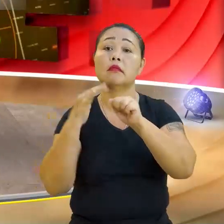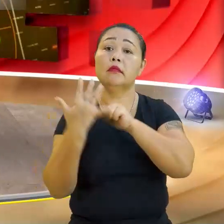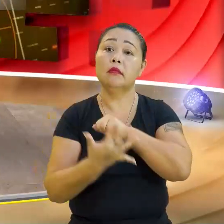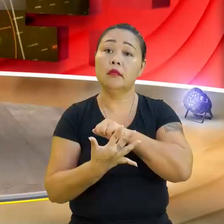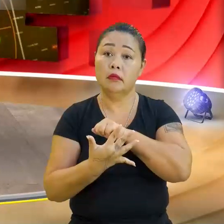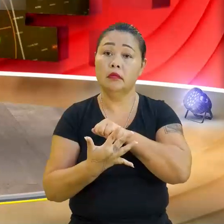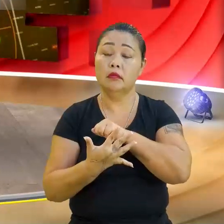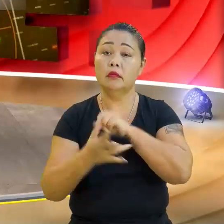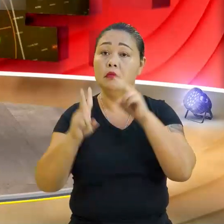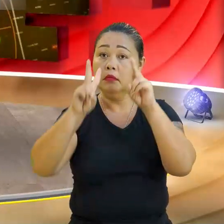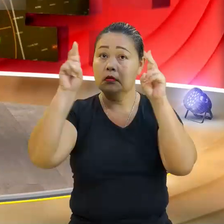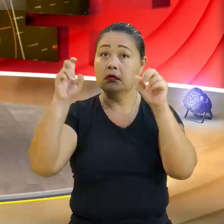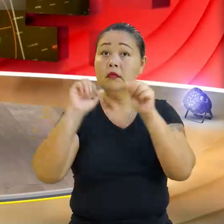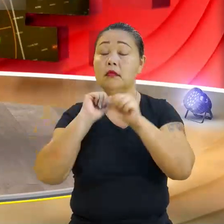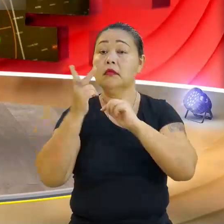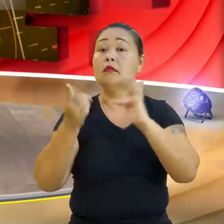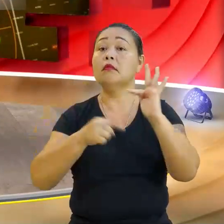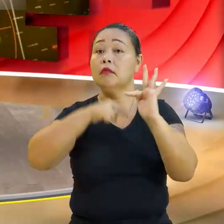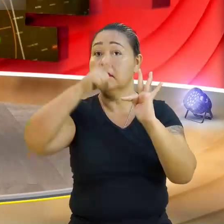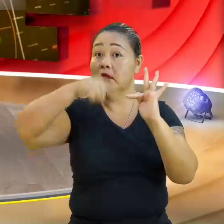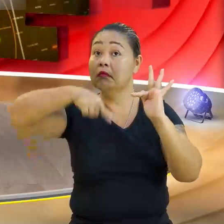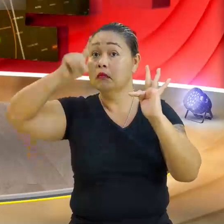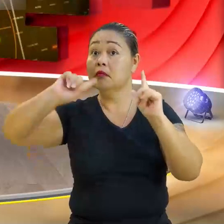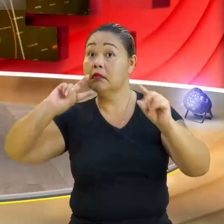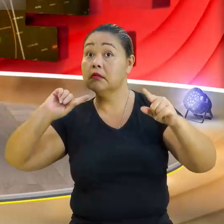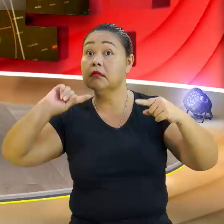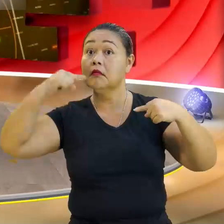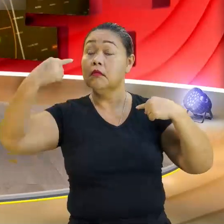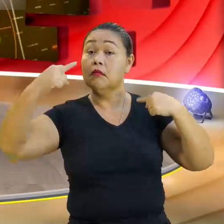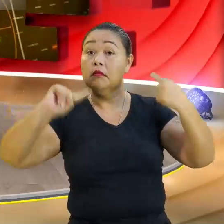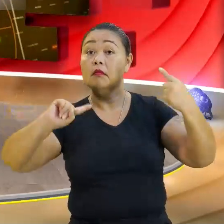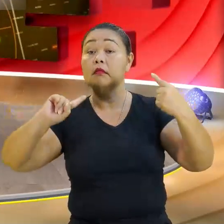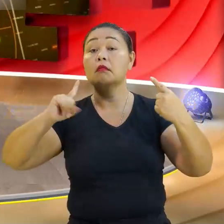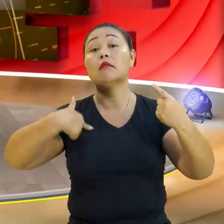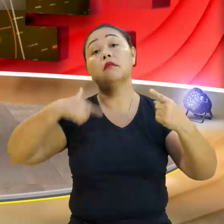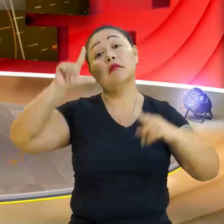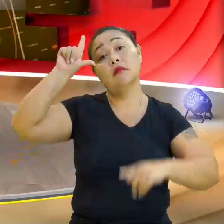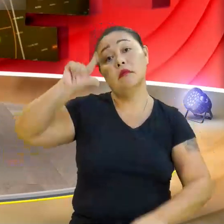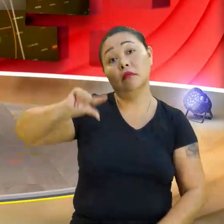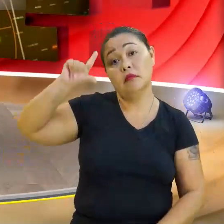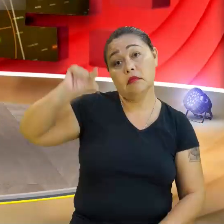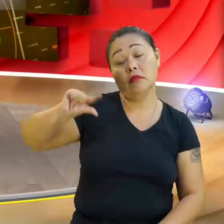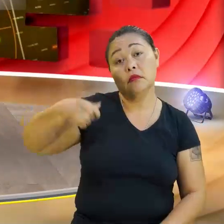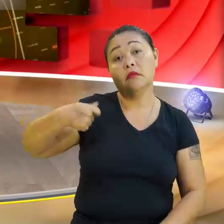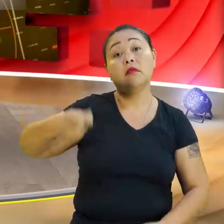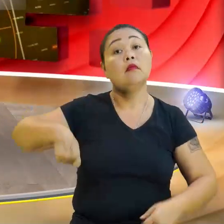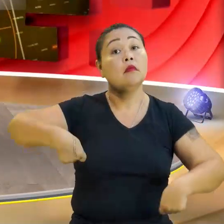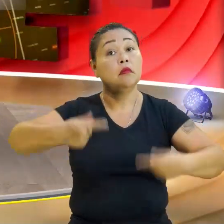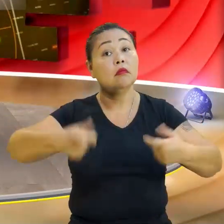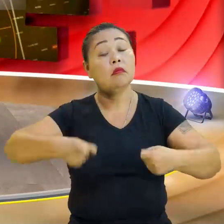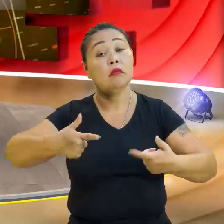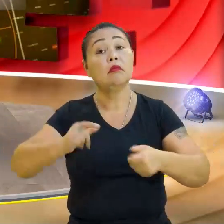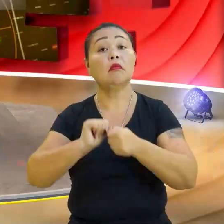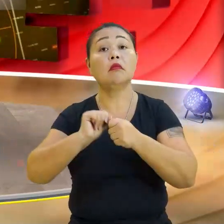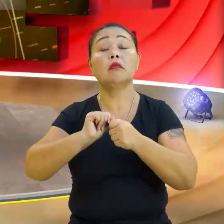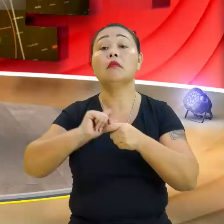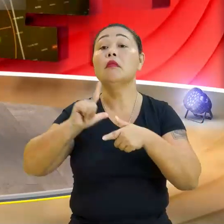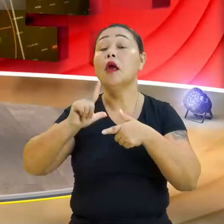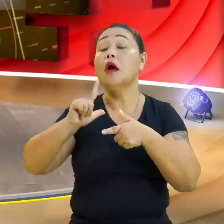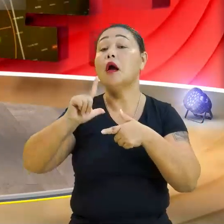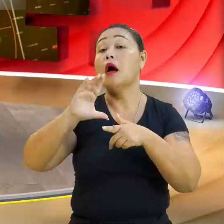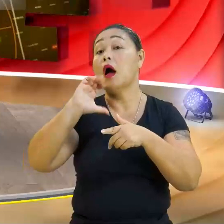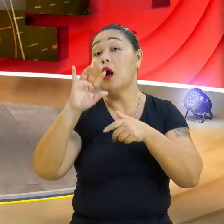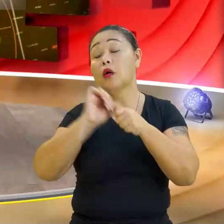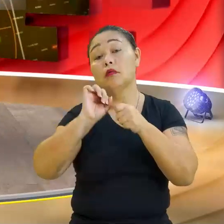o nosso gráfico da COVID, ele é calculado ao contrário, porque eles querem diminuir os casos, ele não aumentar. Então, para diminuir os casos, nós temos que ter